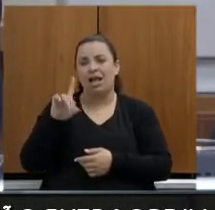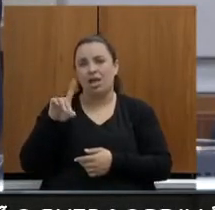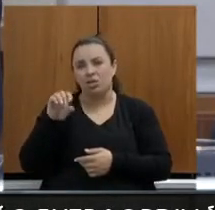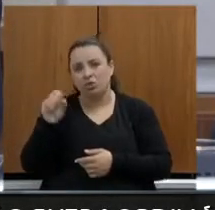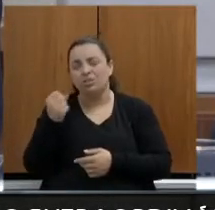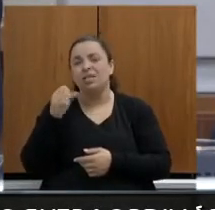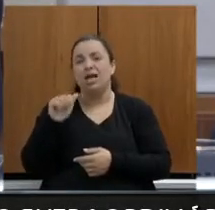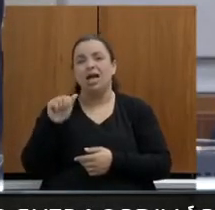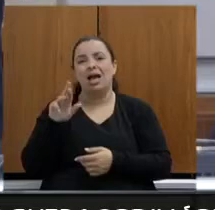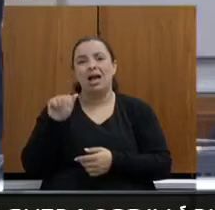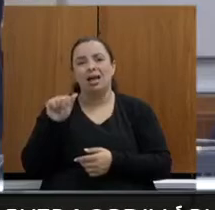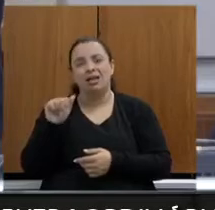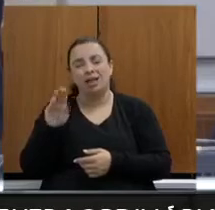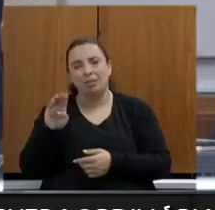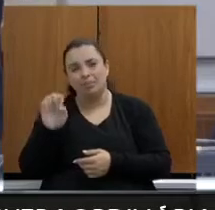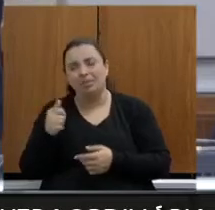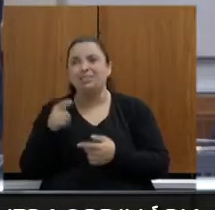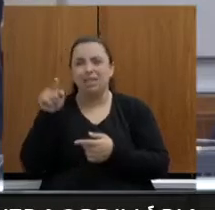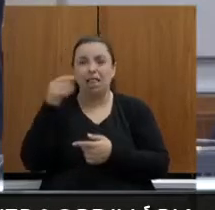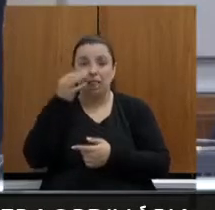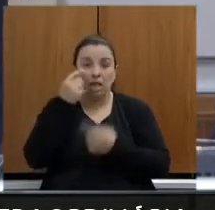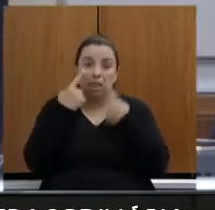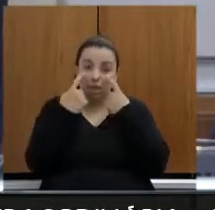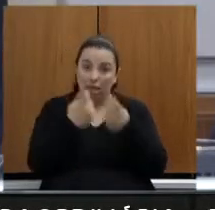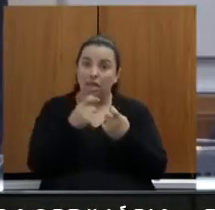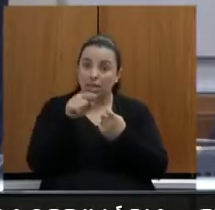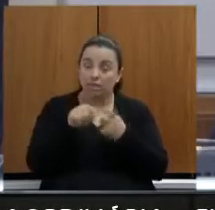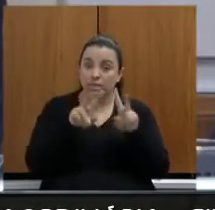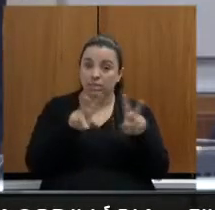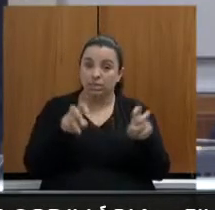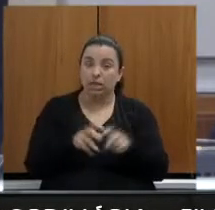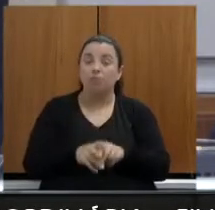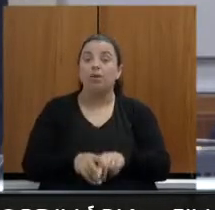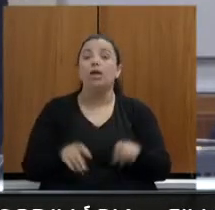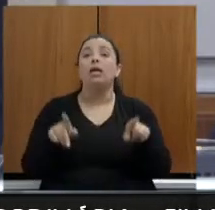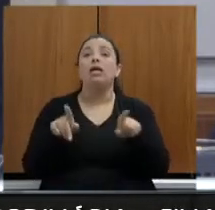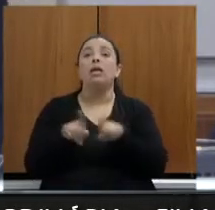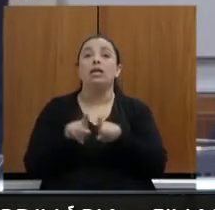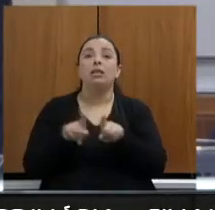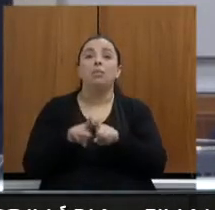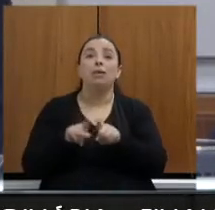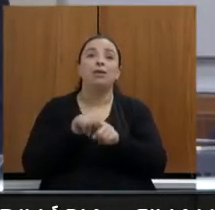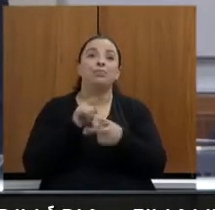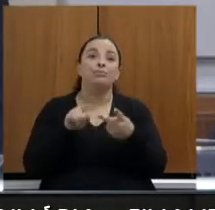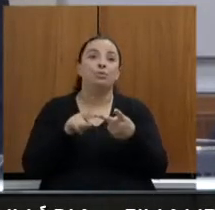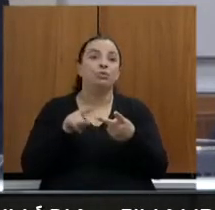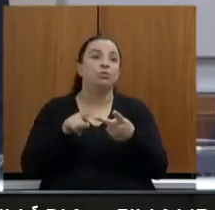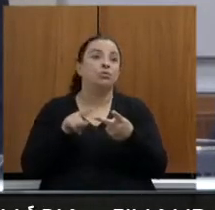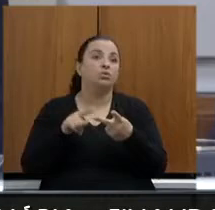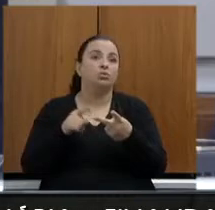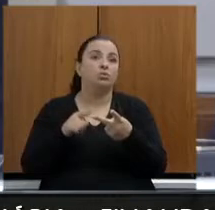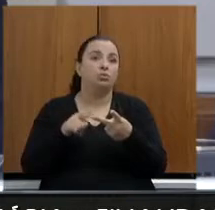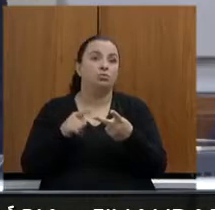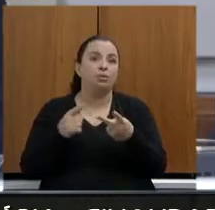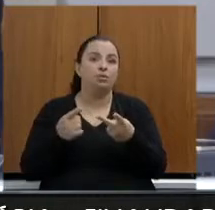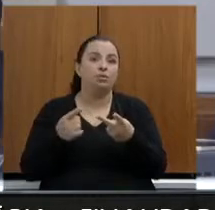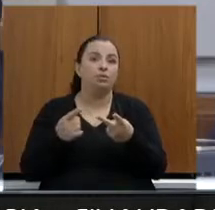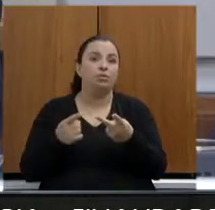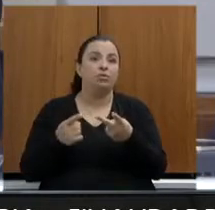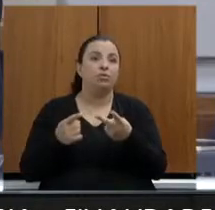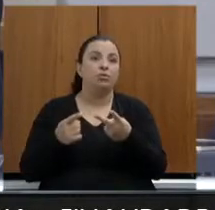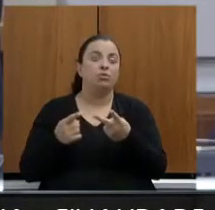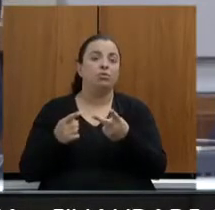síndico do condomínio, que pode ser afetado pelo Rodanã. Ou eu,